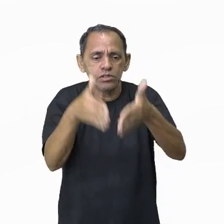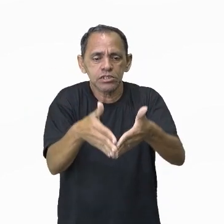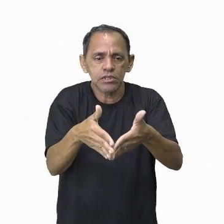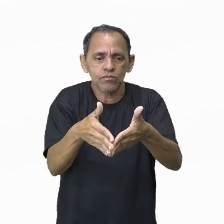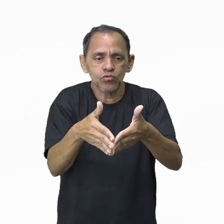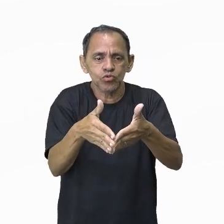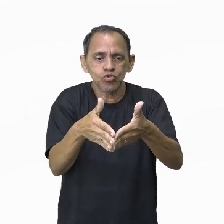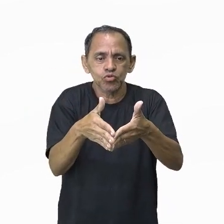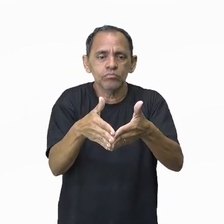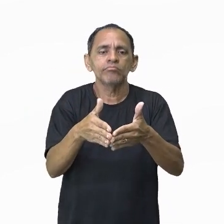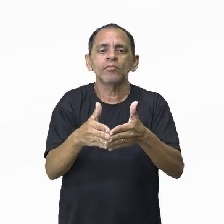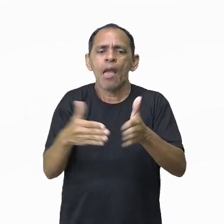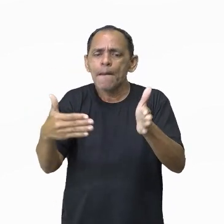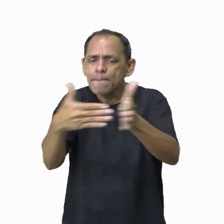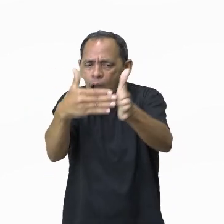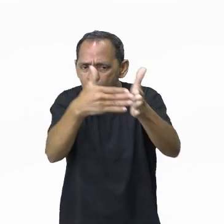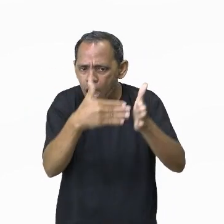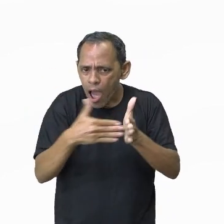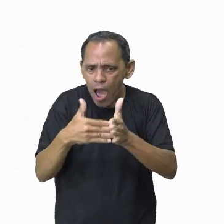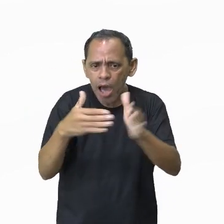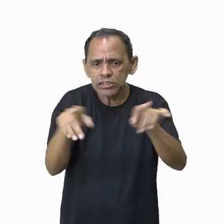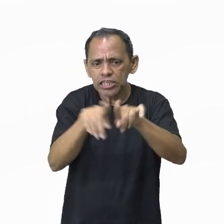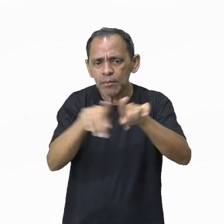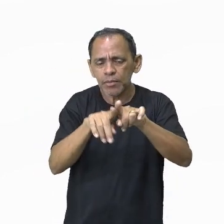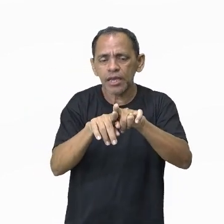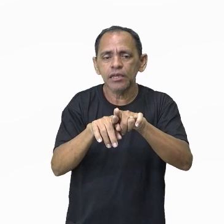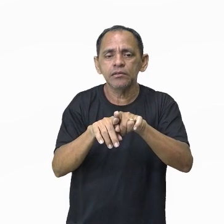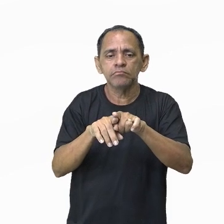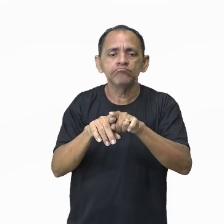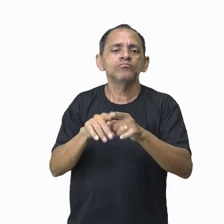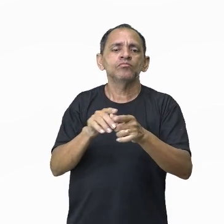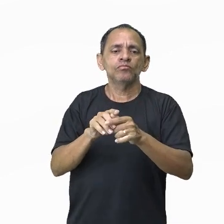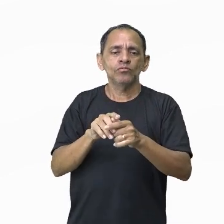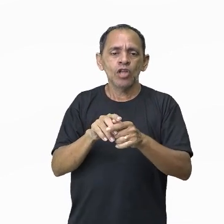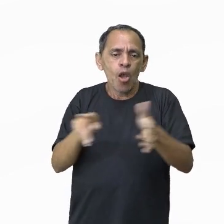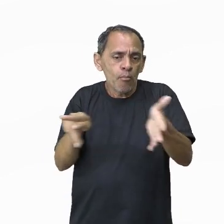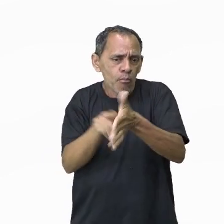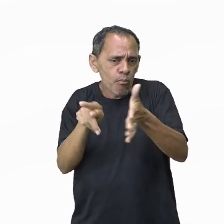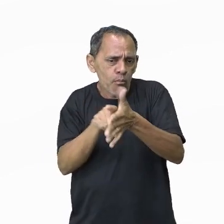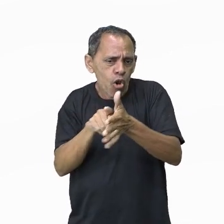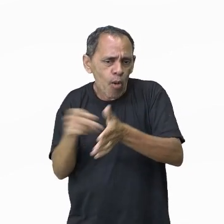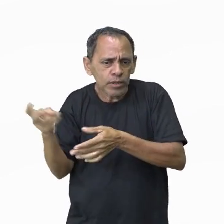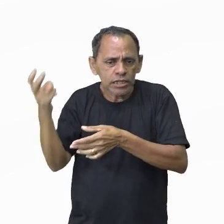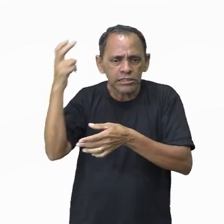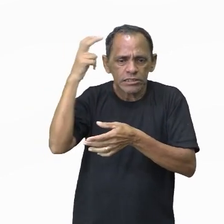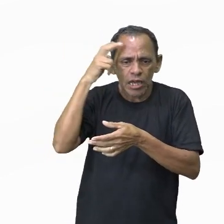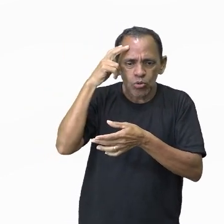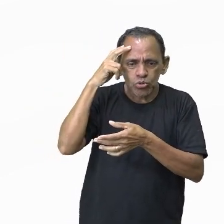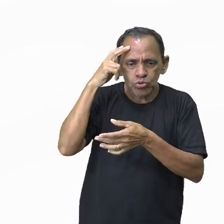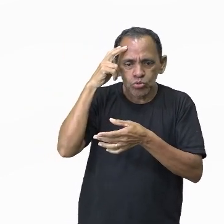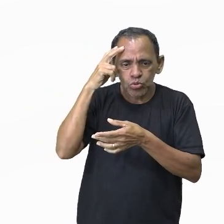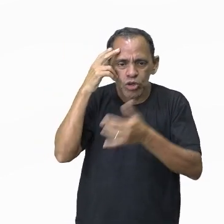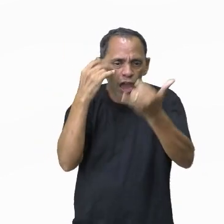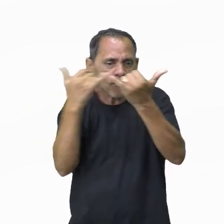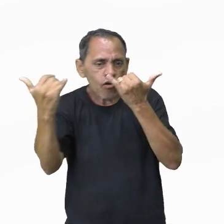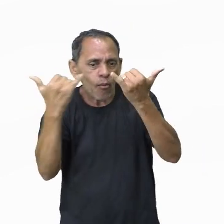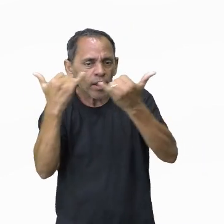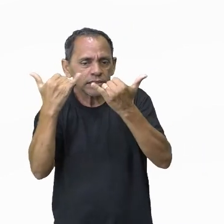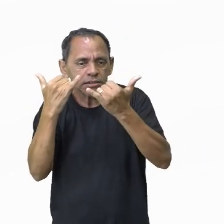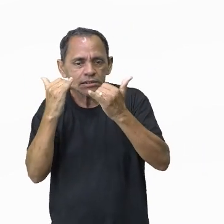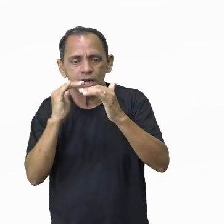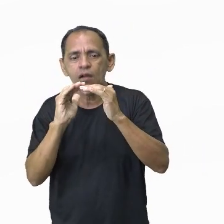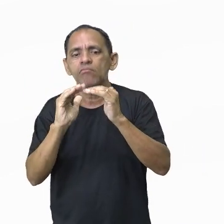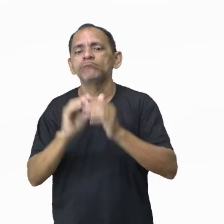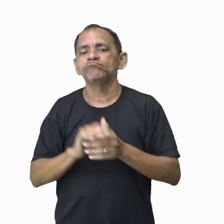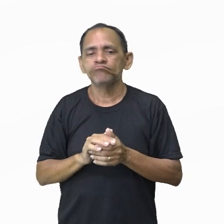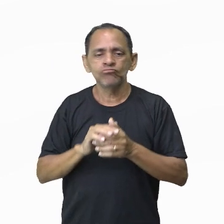nos quais a sua manifestação tem a tendência de ser altamente especializada, tá